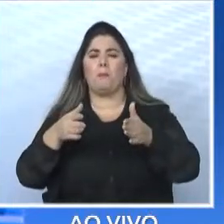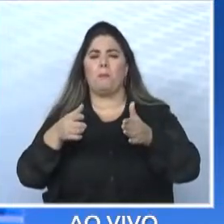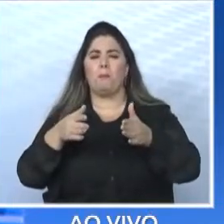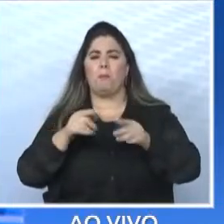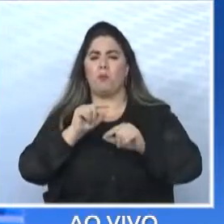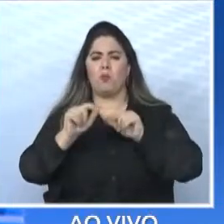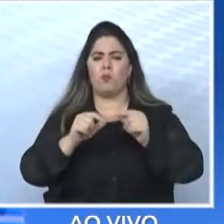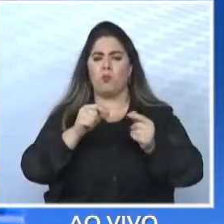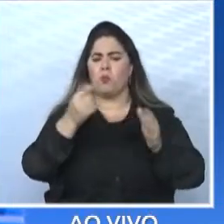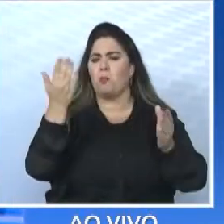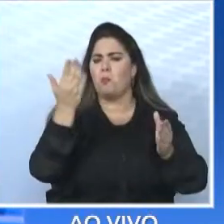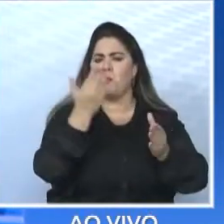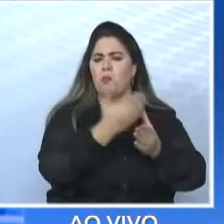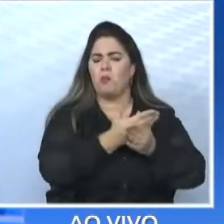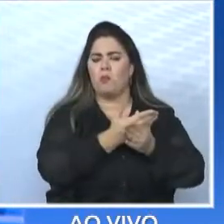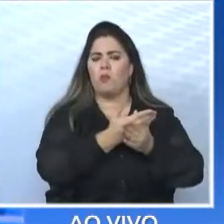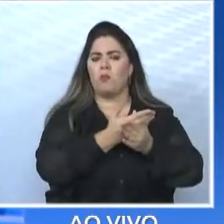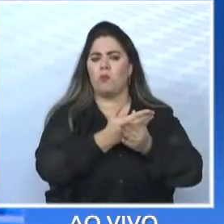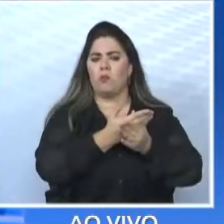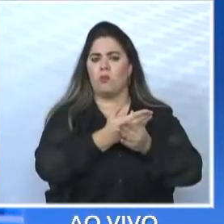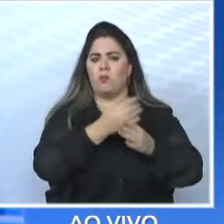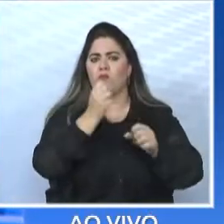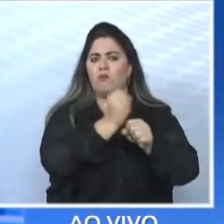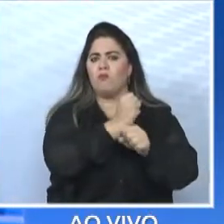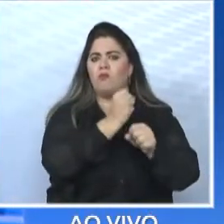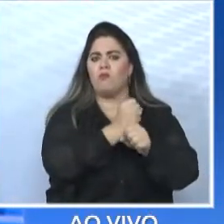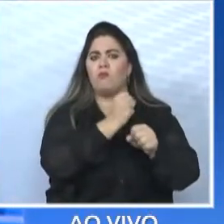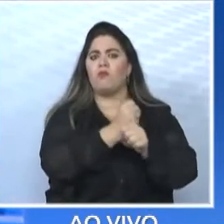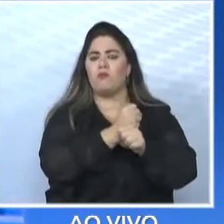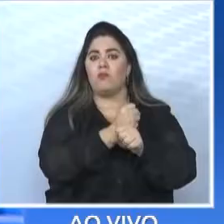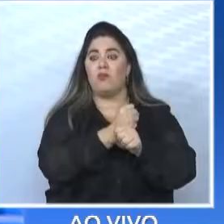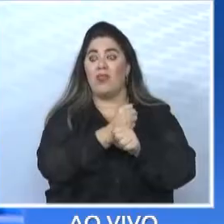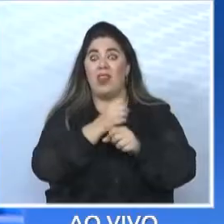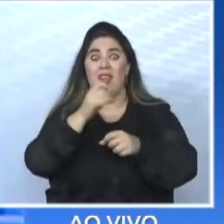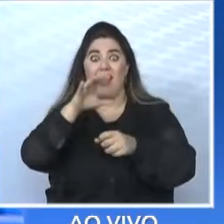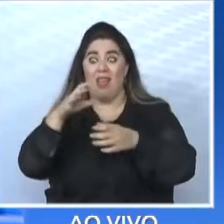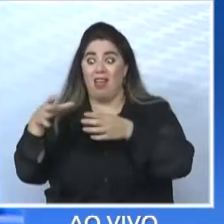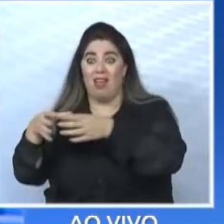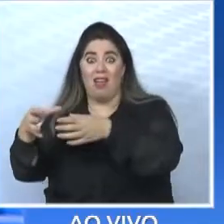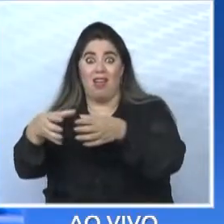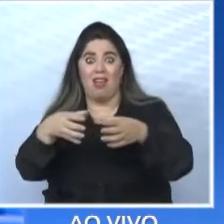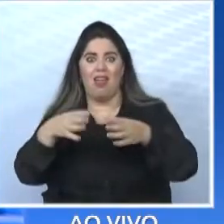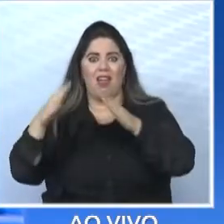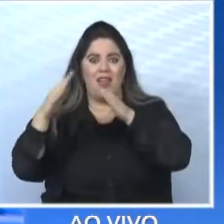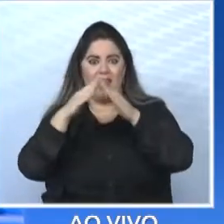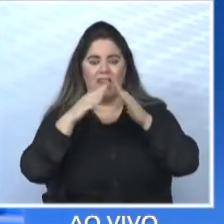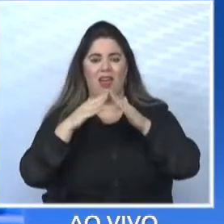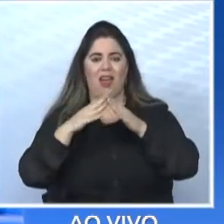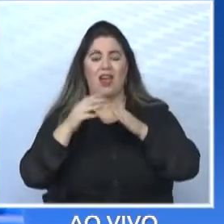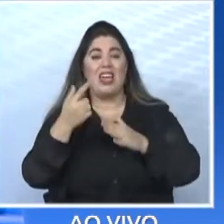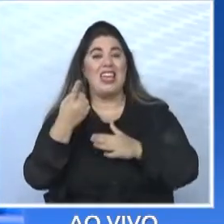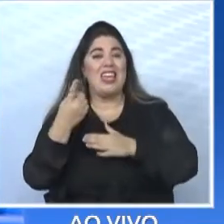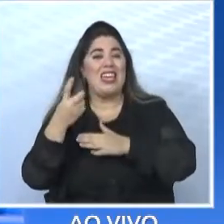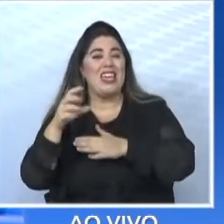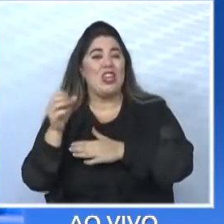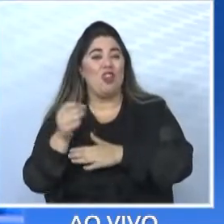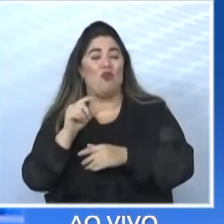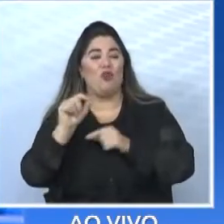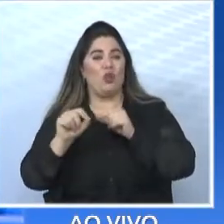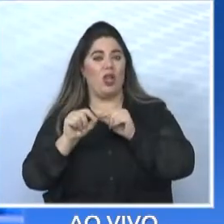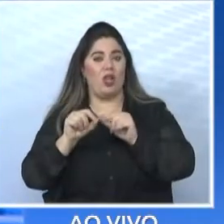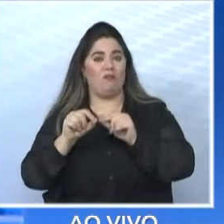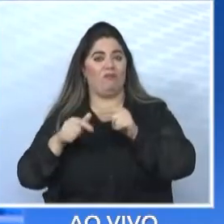para construção, eu vou gerar em cada casa pelo menos 15 novos empregos. Então, ações efetivas,